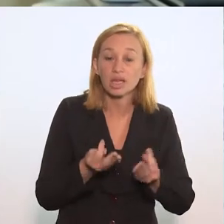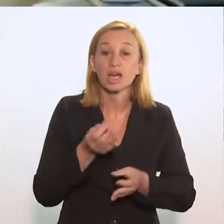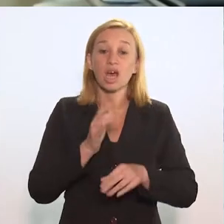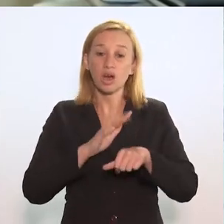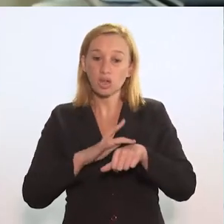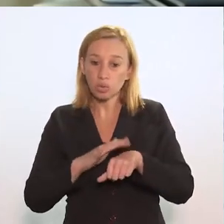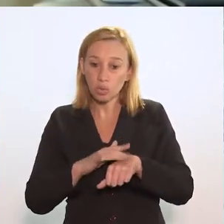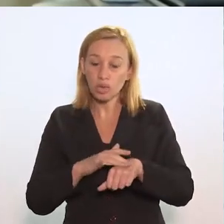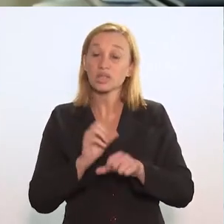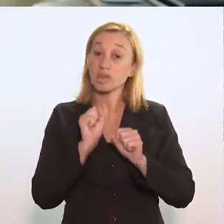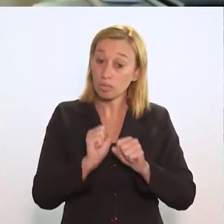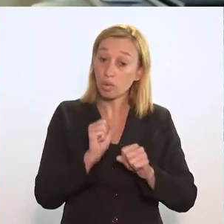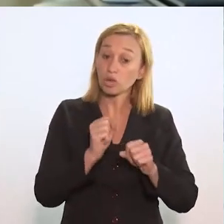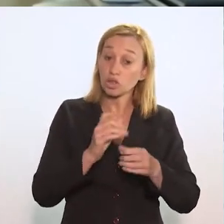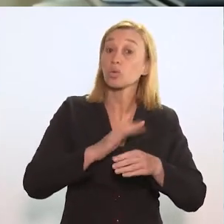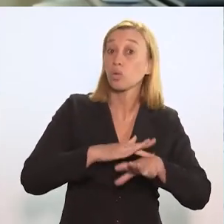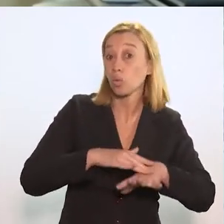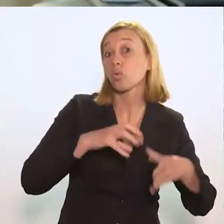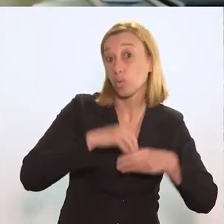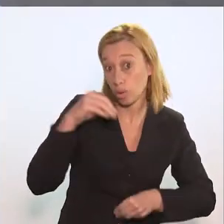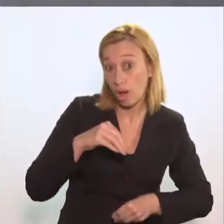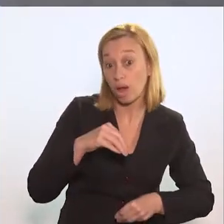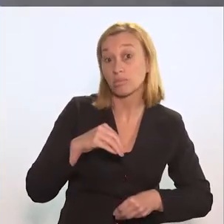doença perfeitamente curável.